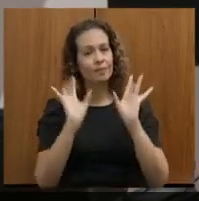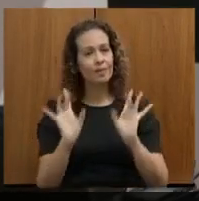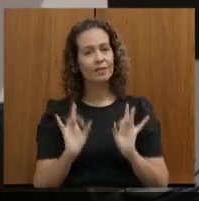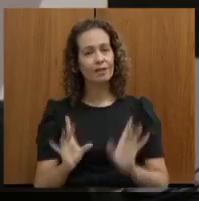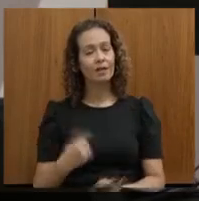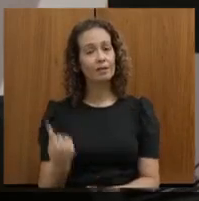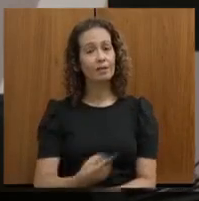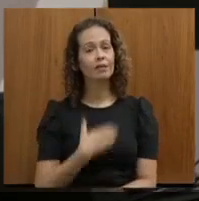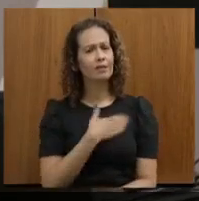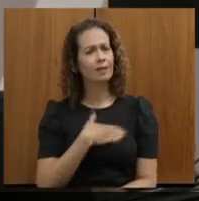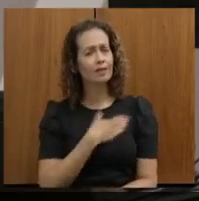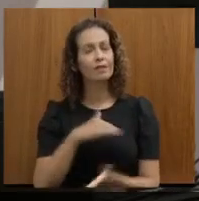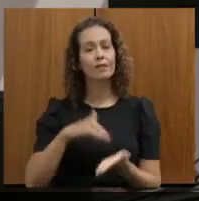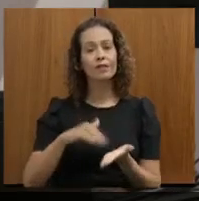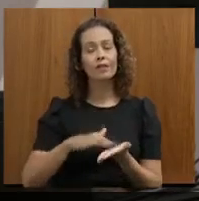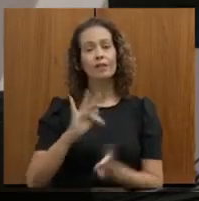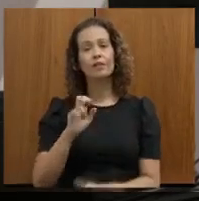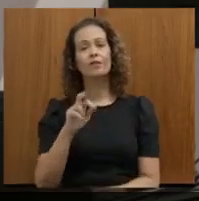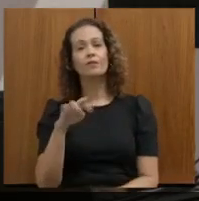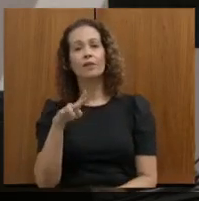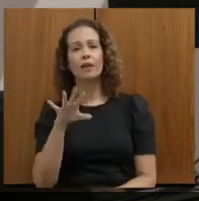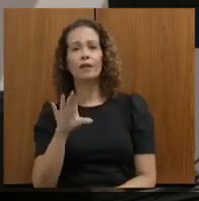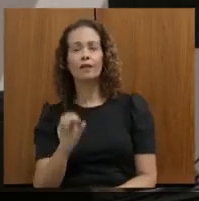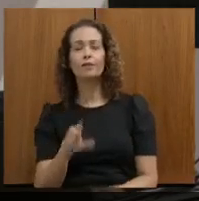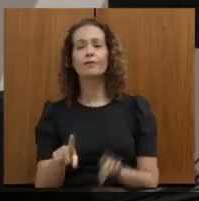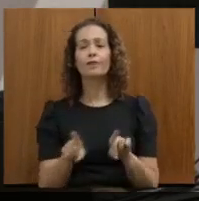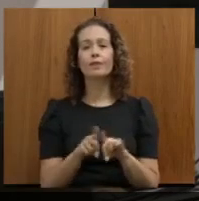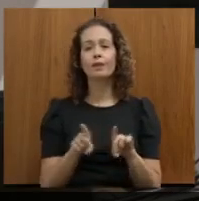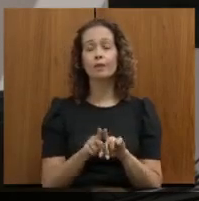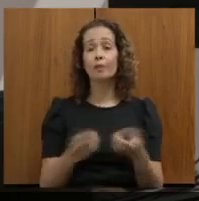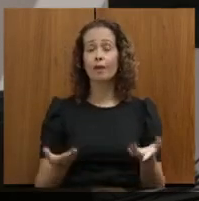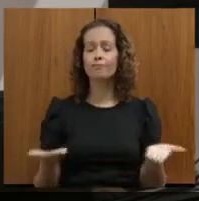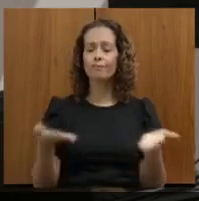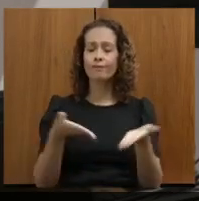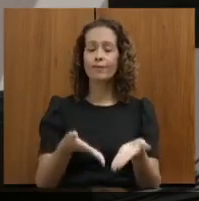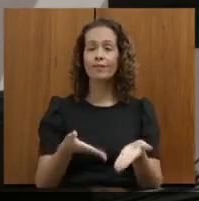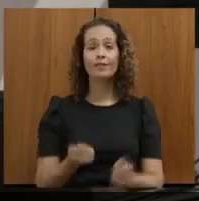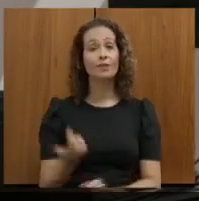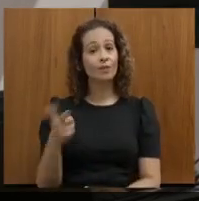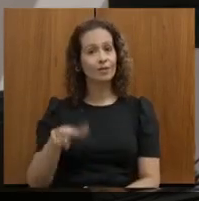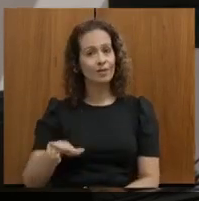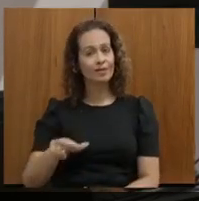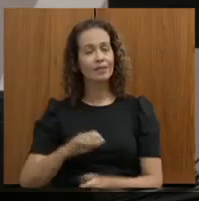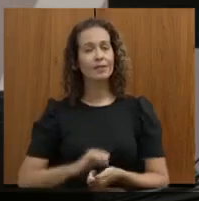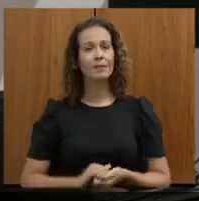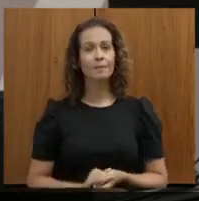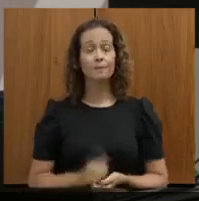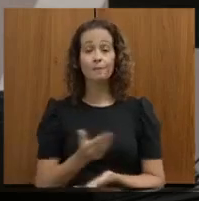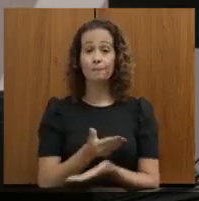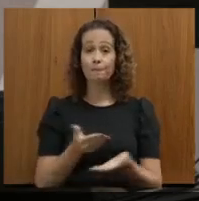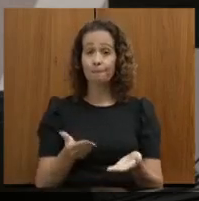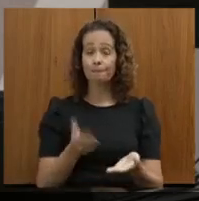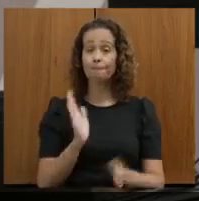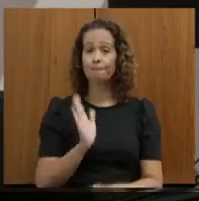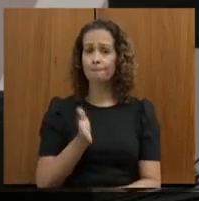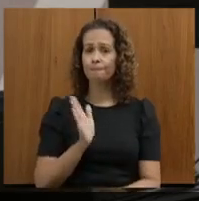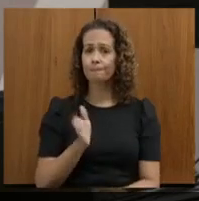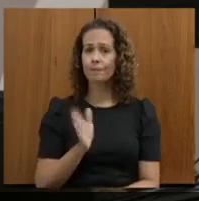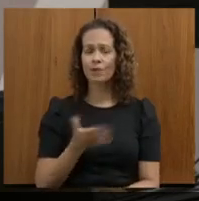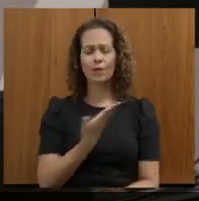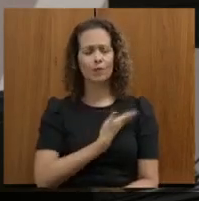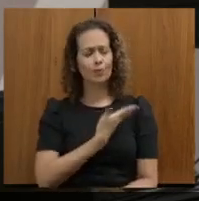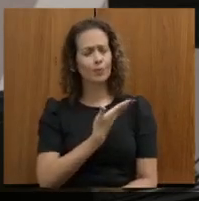nosso querido secretário, Fernando Marcato, estar aqui mais uma vez. Vossa excelência, já é um grande